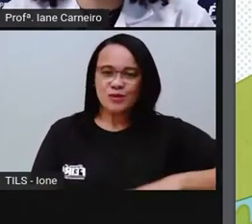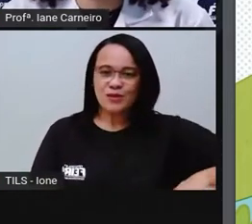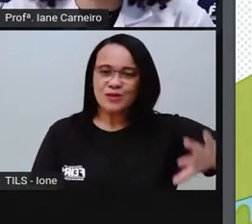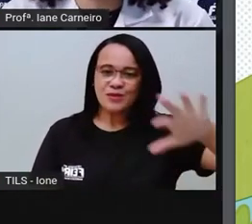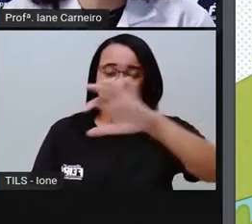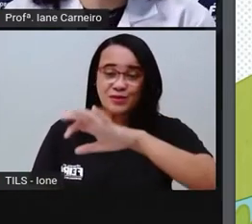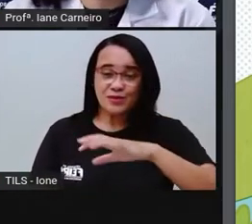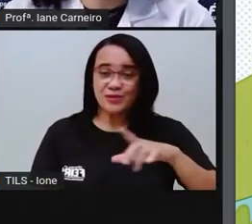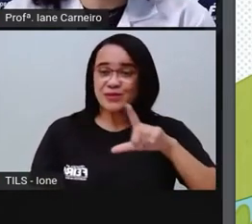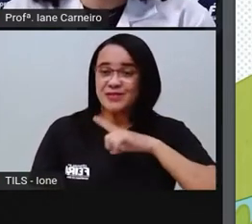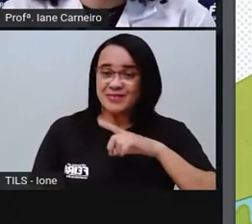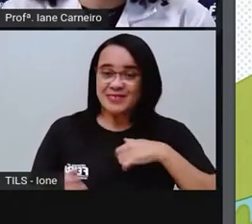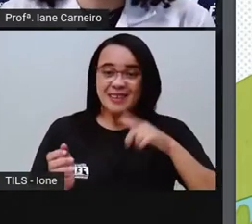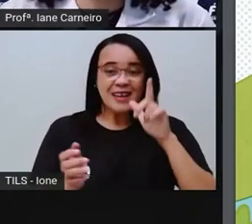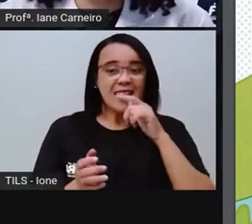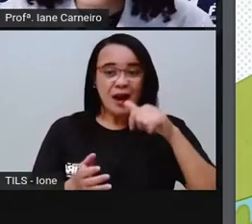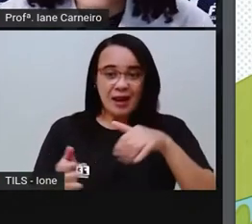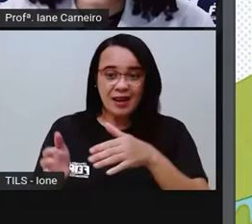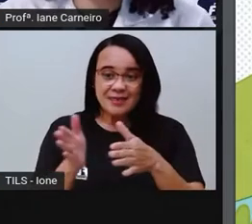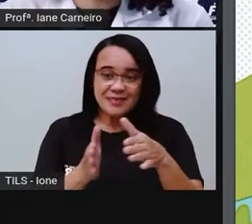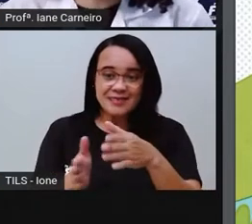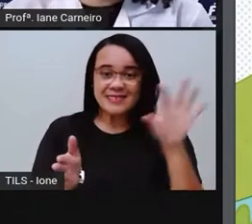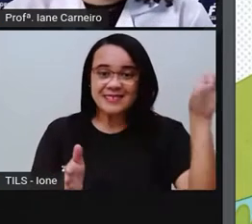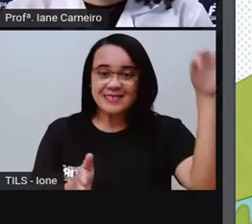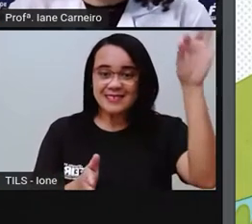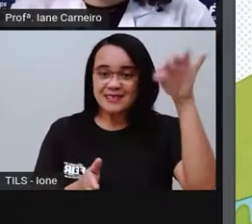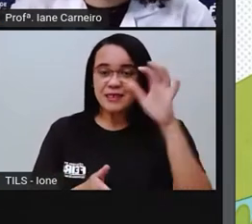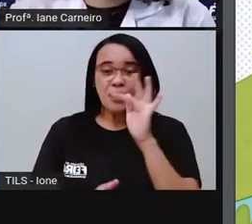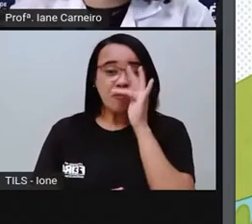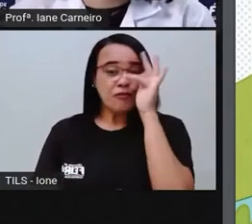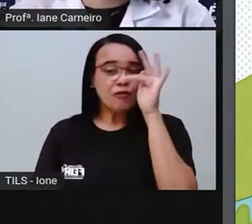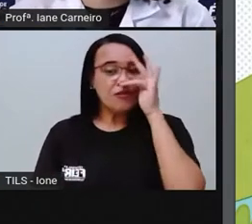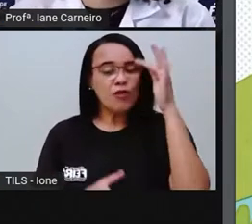riozinho, insetos e muita flor.